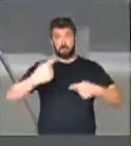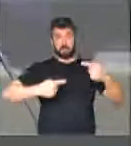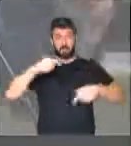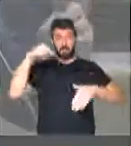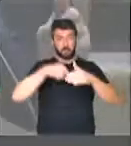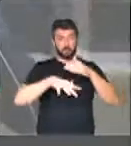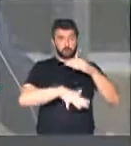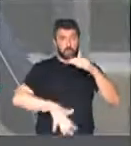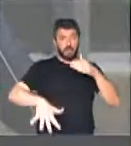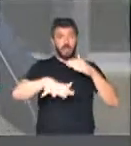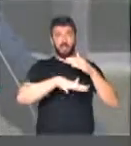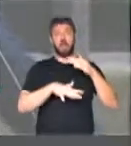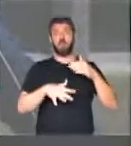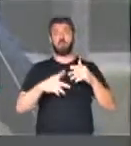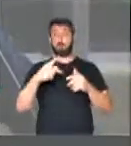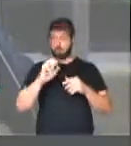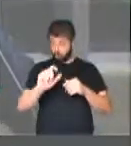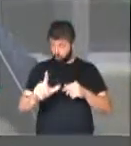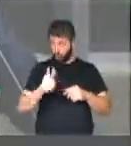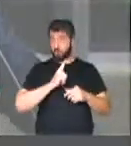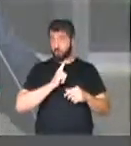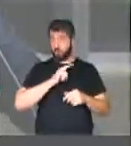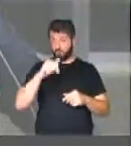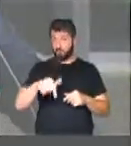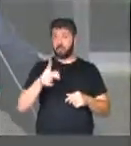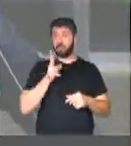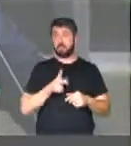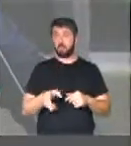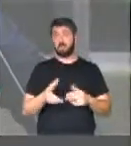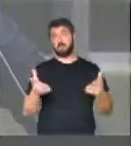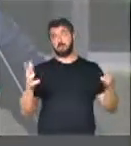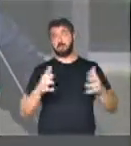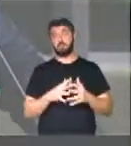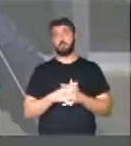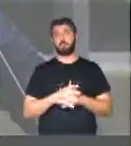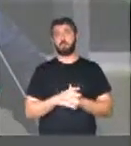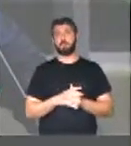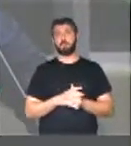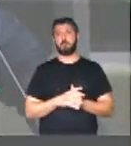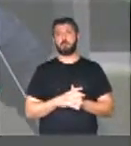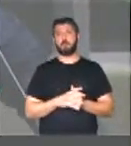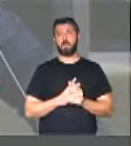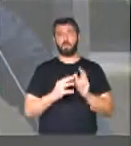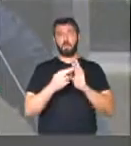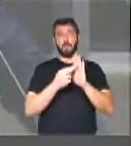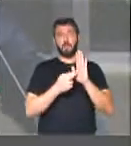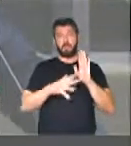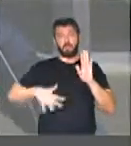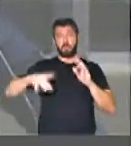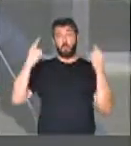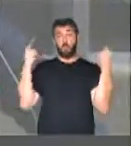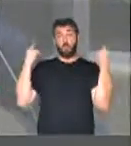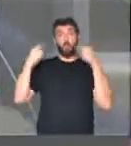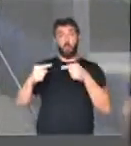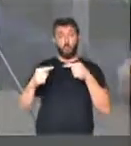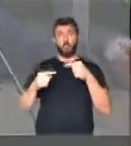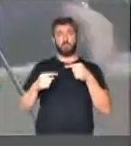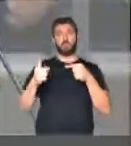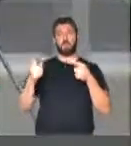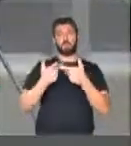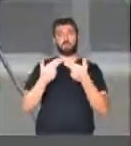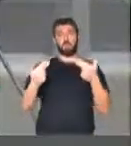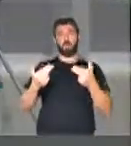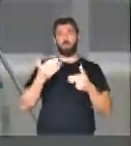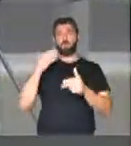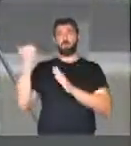um debate mais global, e o pessoal tem sido aqui quase como regra geral contrário a esses